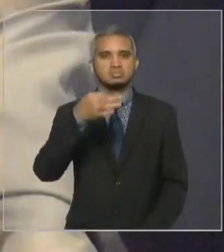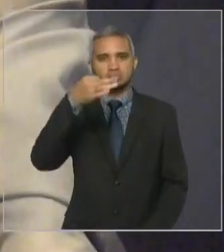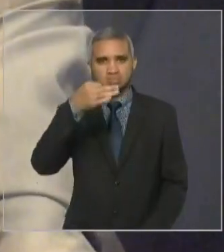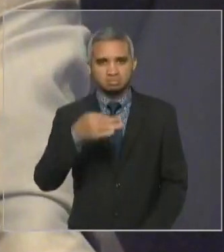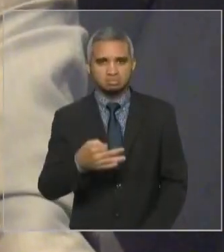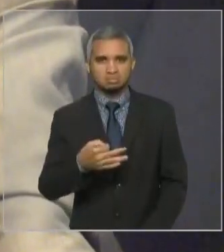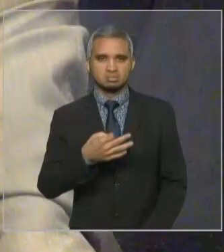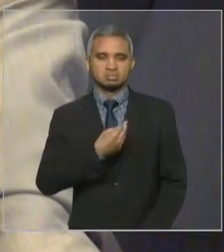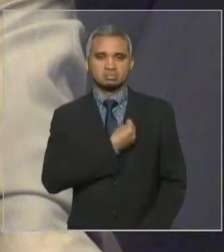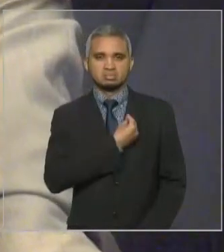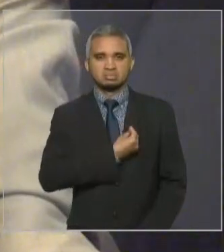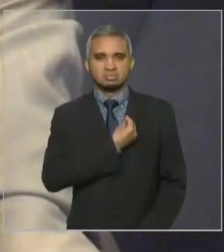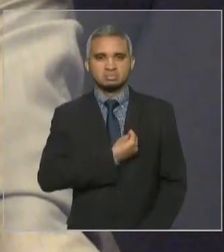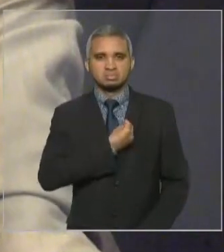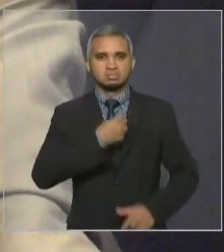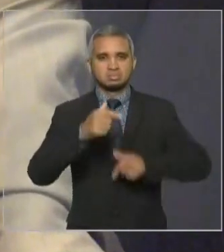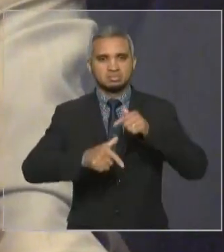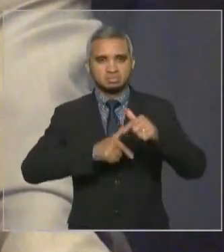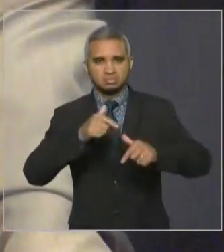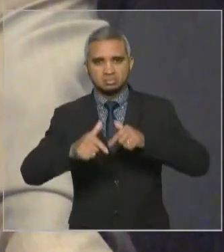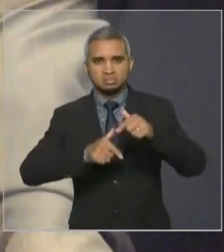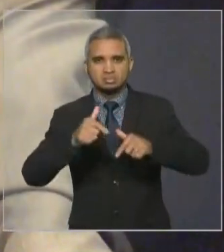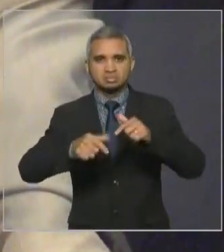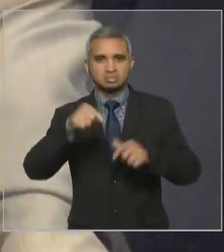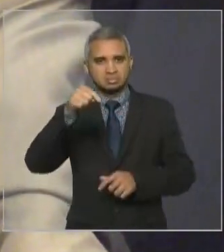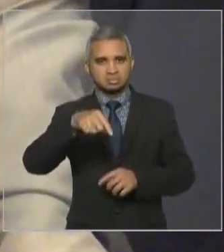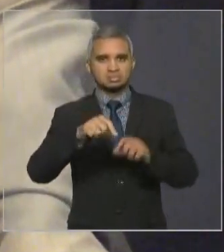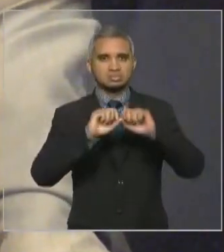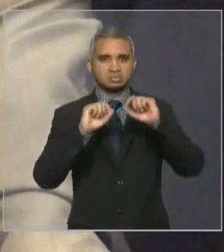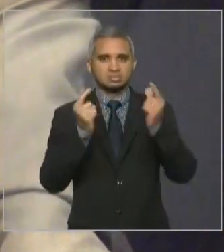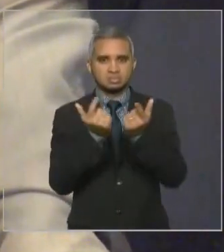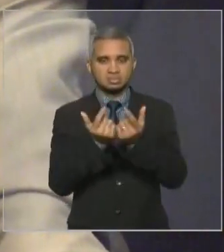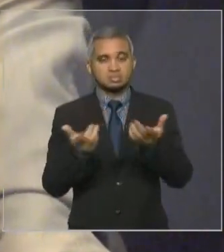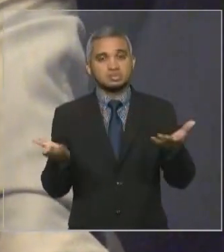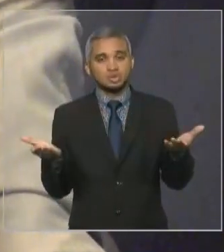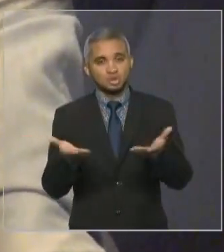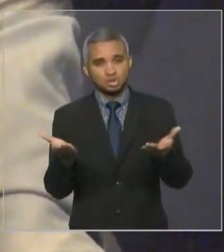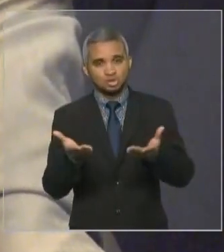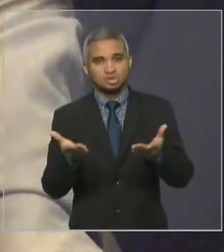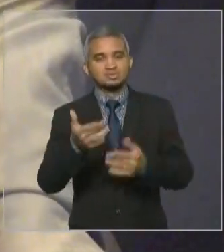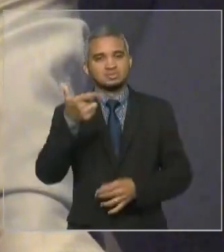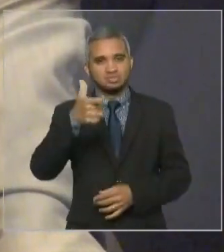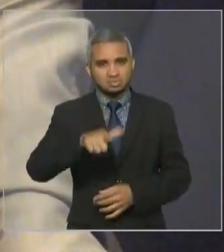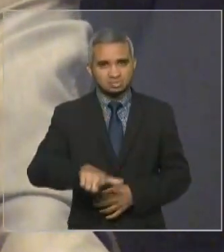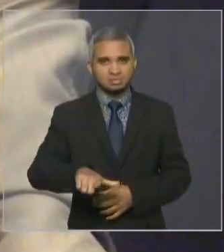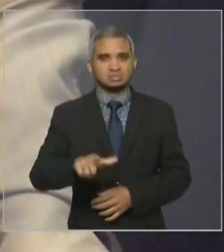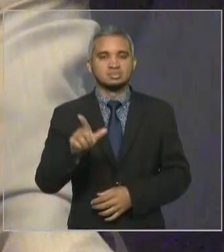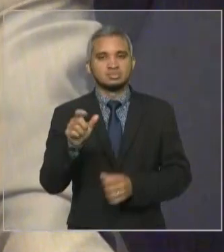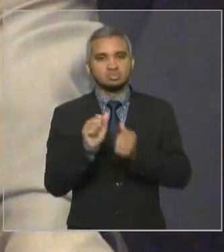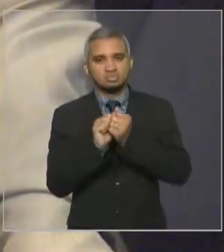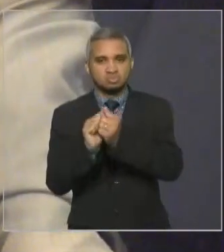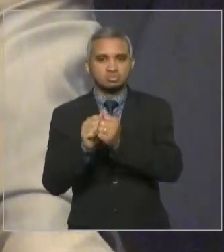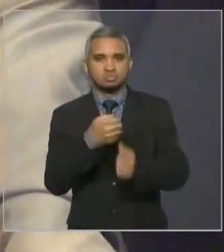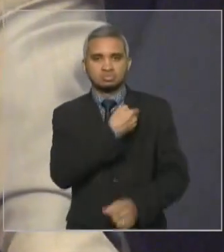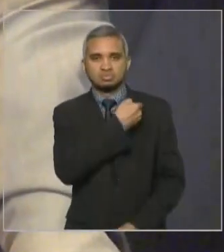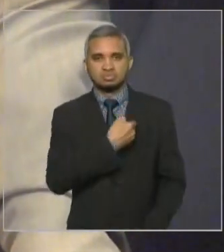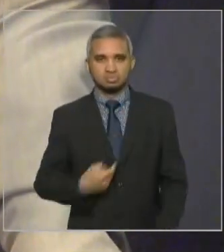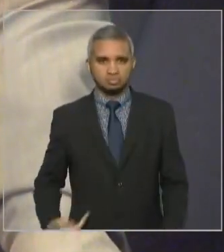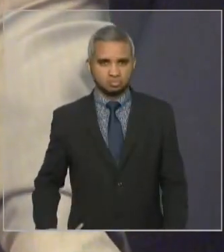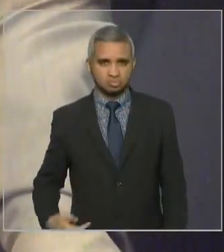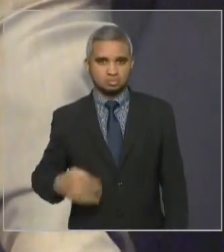levou os trabalhos nessa casa. E hoje, ocupa um espaço dentro desse governo de grande importância.